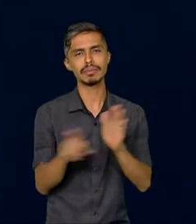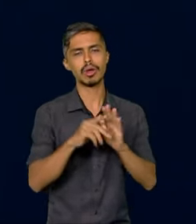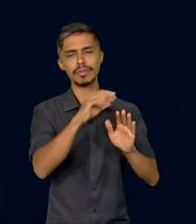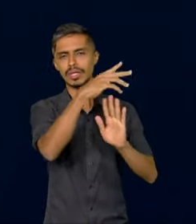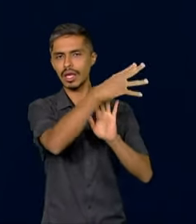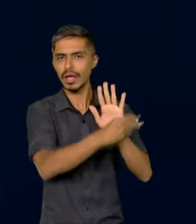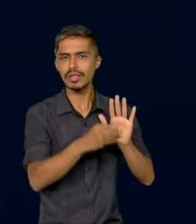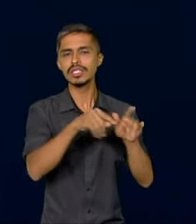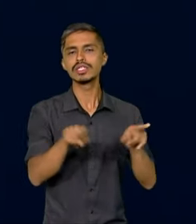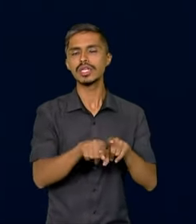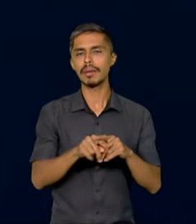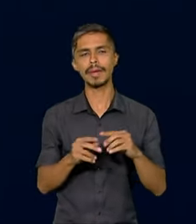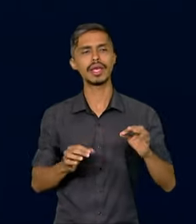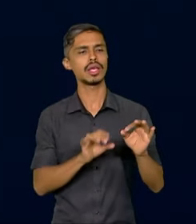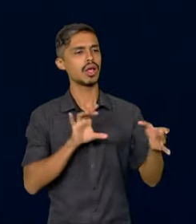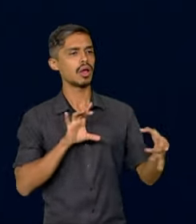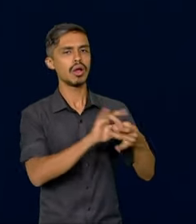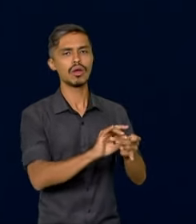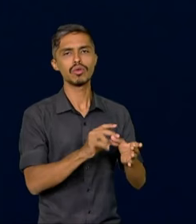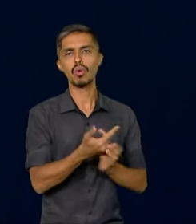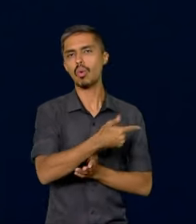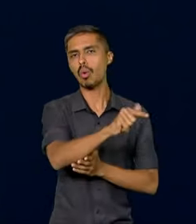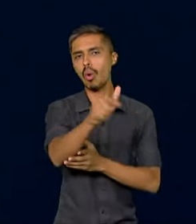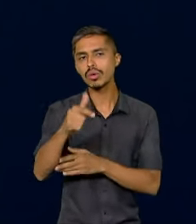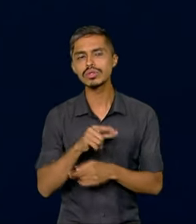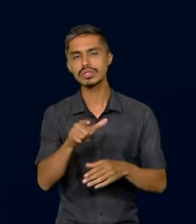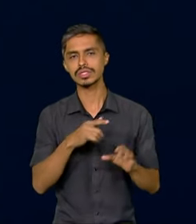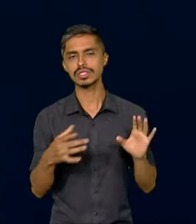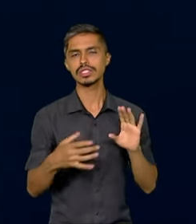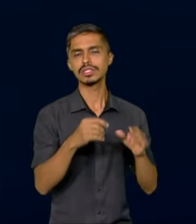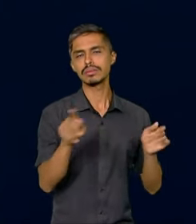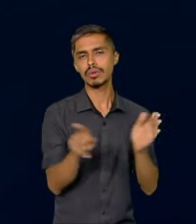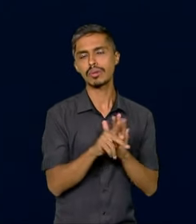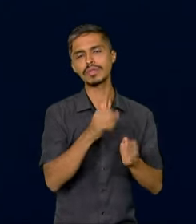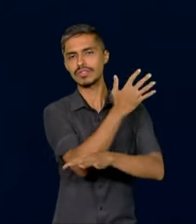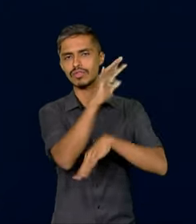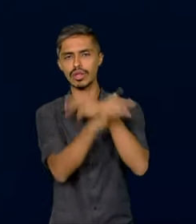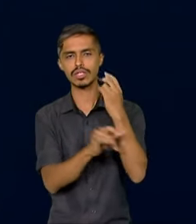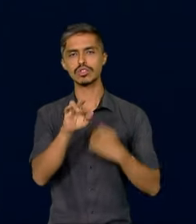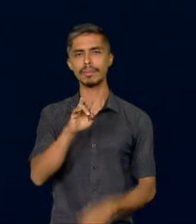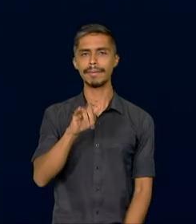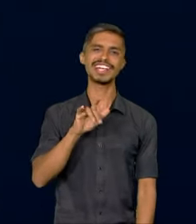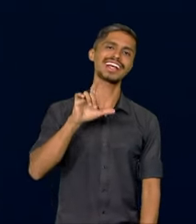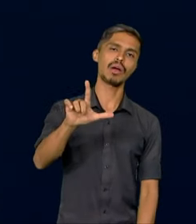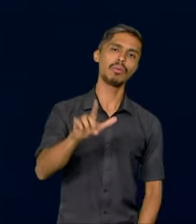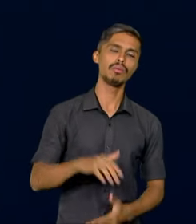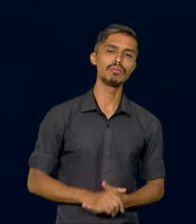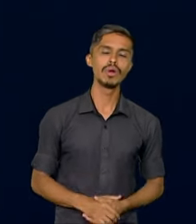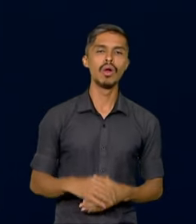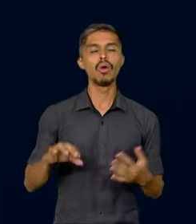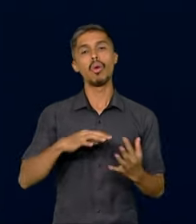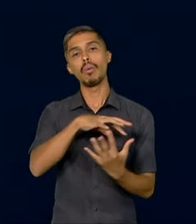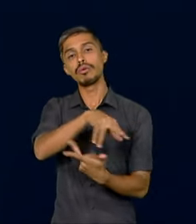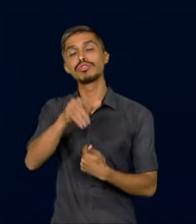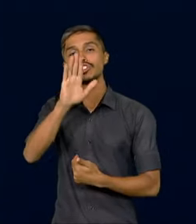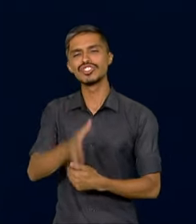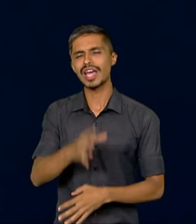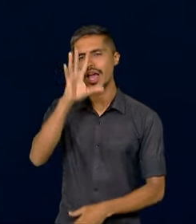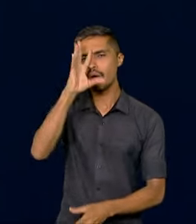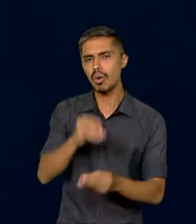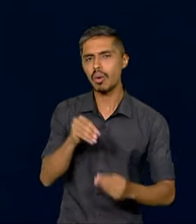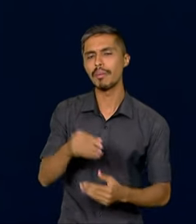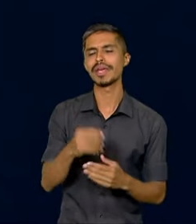pontes com outros países e detentores de florestas tropicais. O mundo já está convencido do